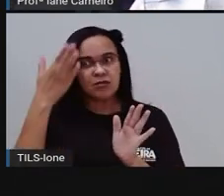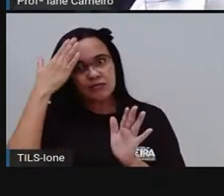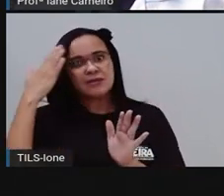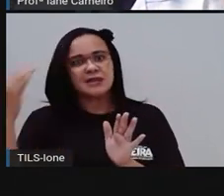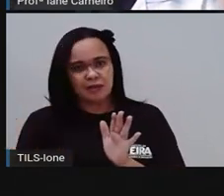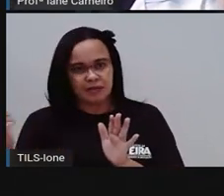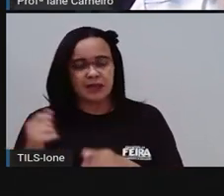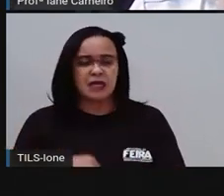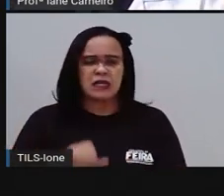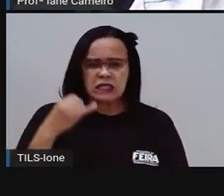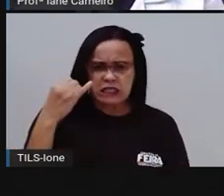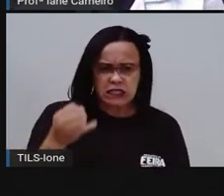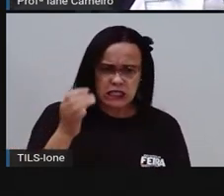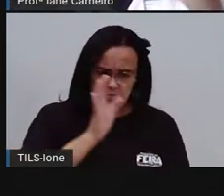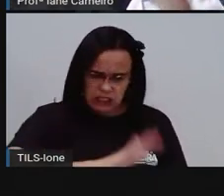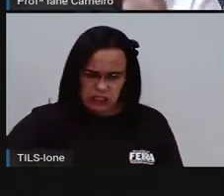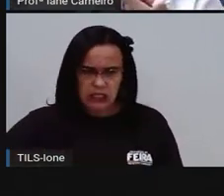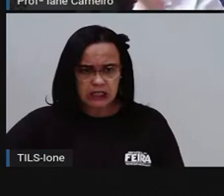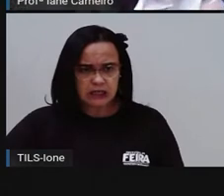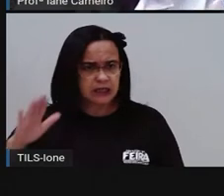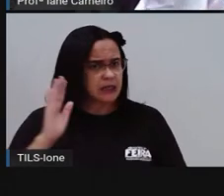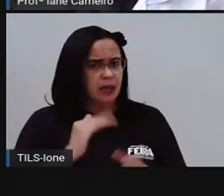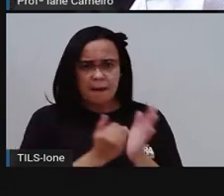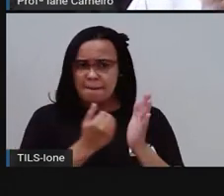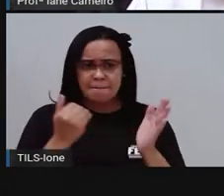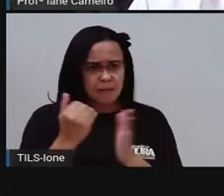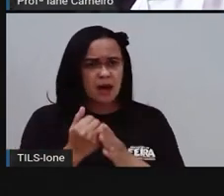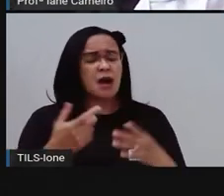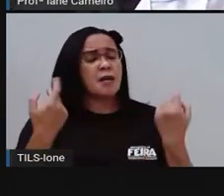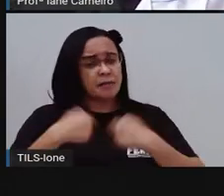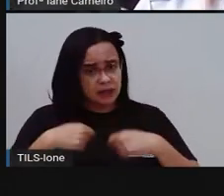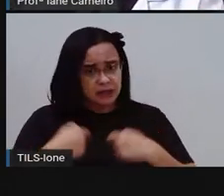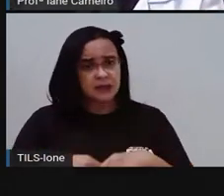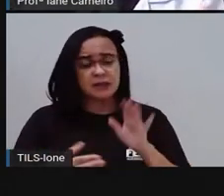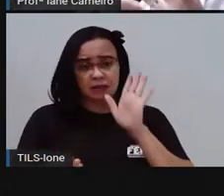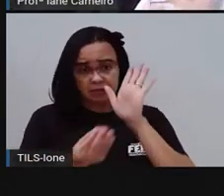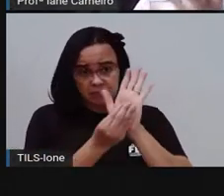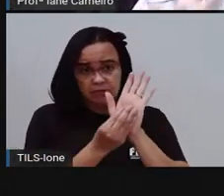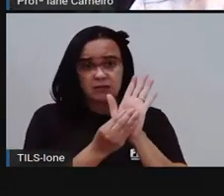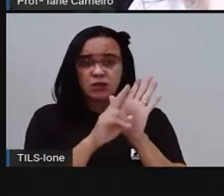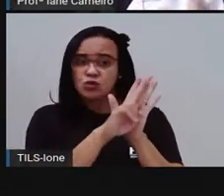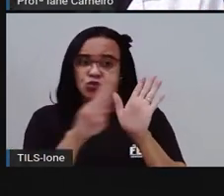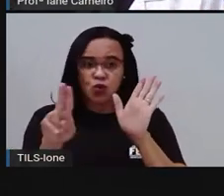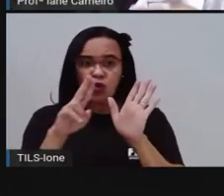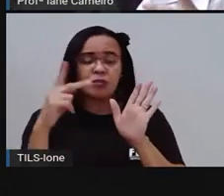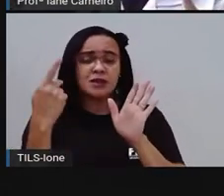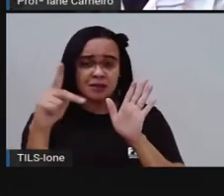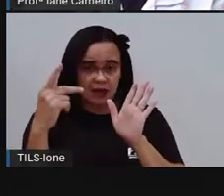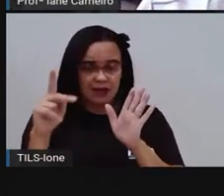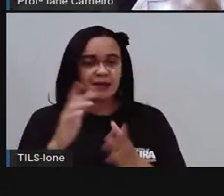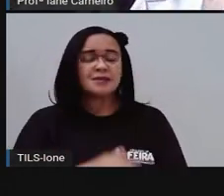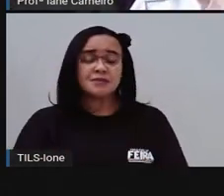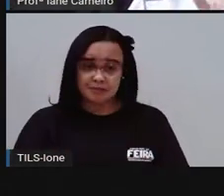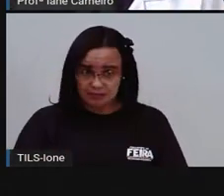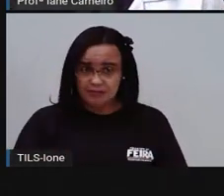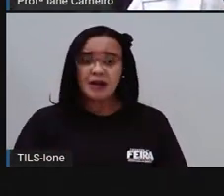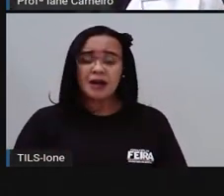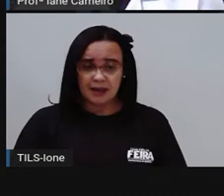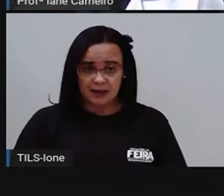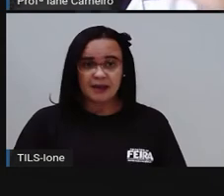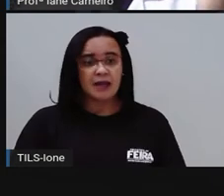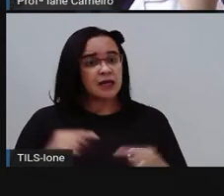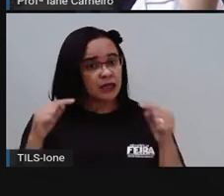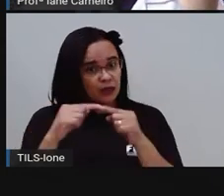mais de uma criança em casa, é bem importante. Se tiver só uma criança, a calcinha infantil que tiver, a já vai saber. A cueca que tiver, a já vai saber que é de